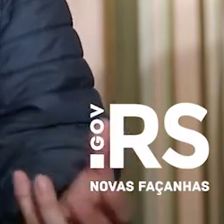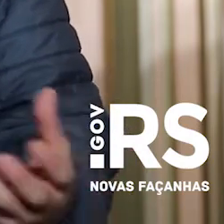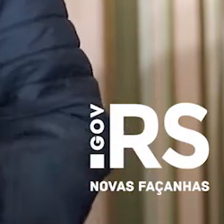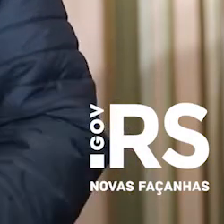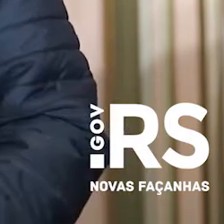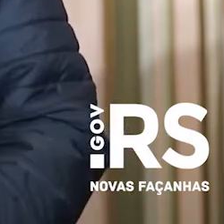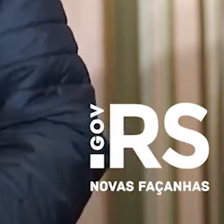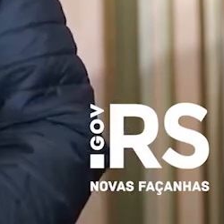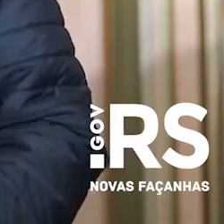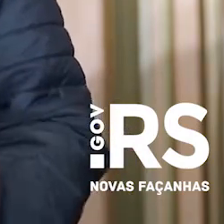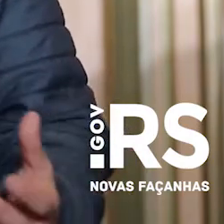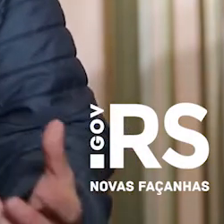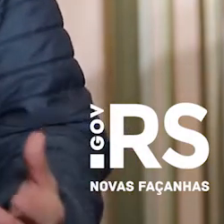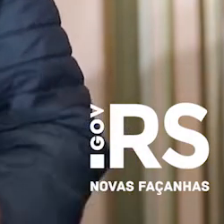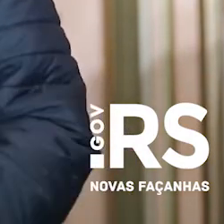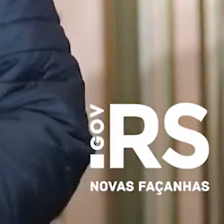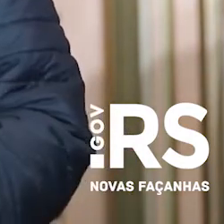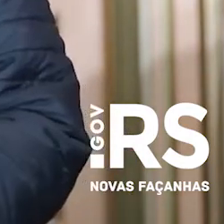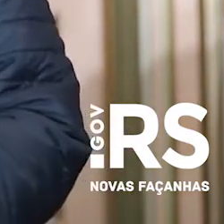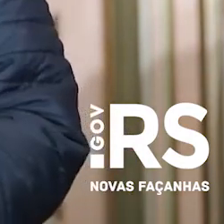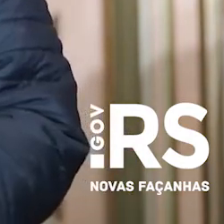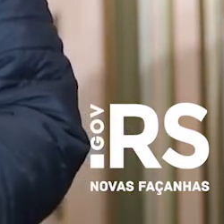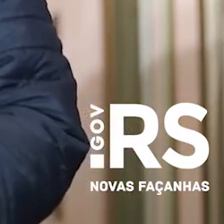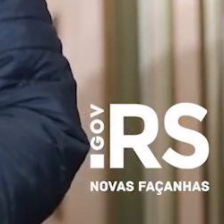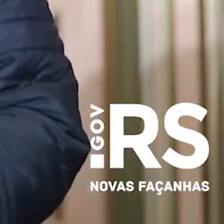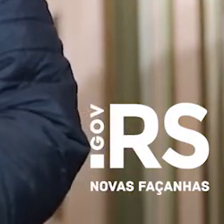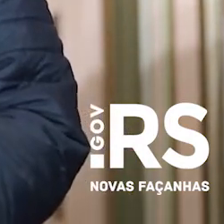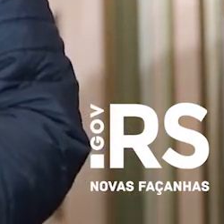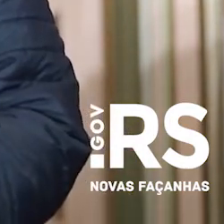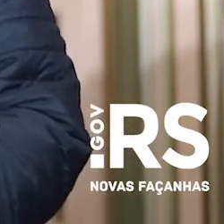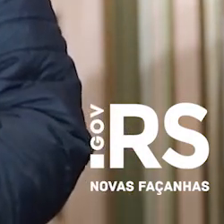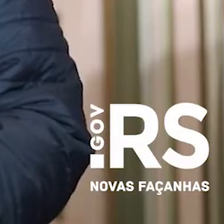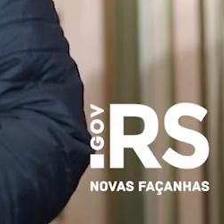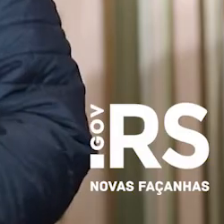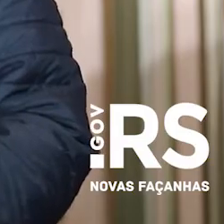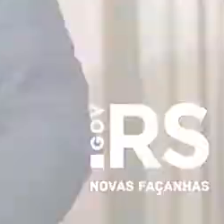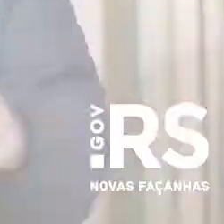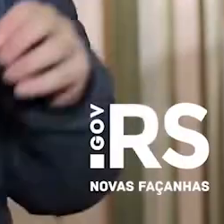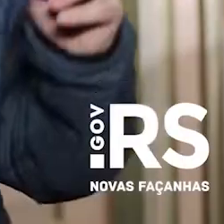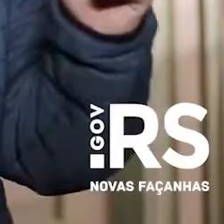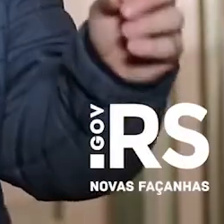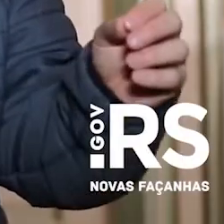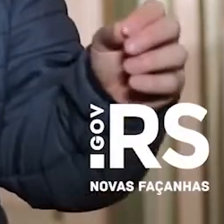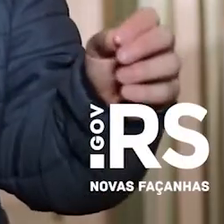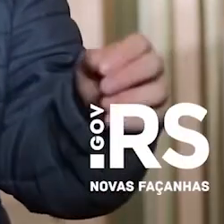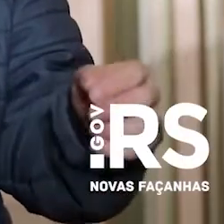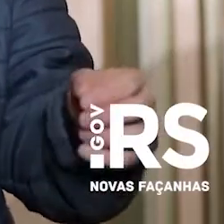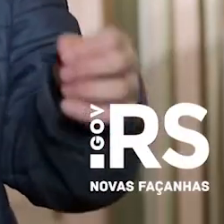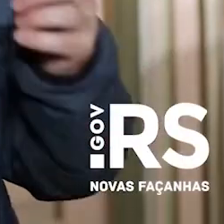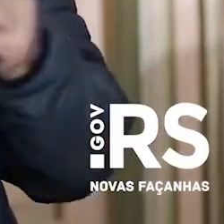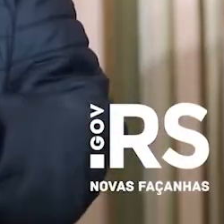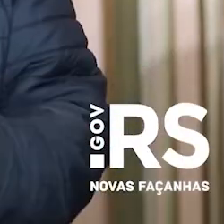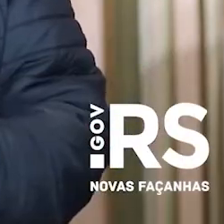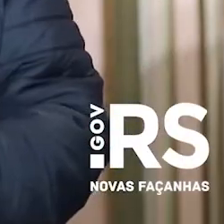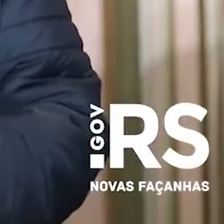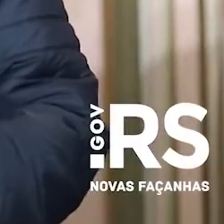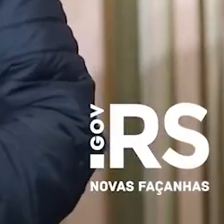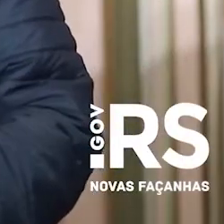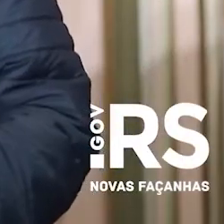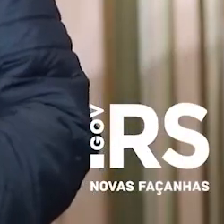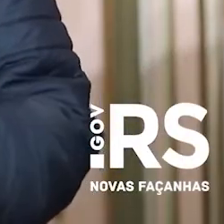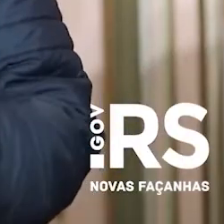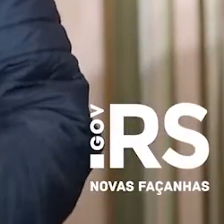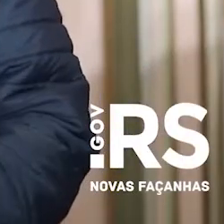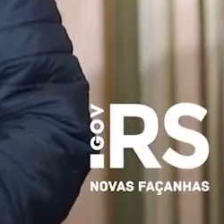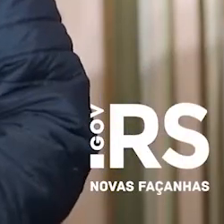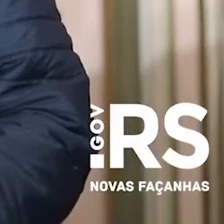molho em 20 a 30 minutos é suficiente. Depois eu esfrego ela com água e sabão. Depois deixa secar e volto a utilizar quando